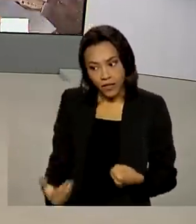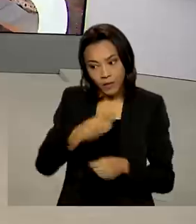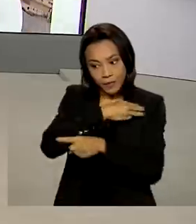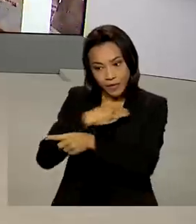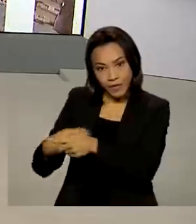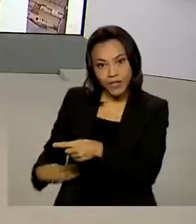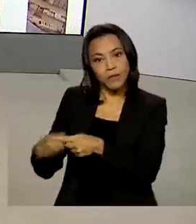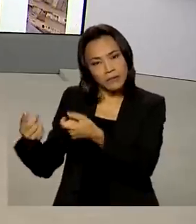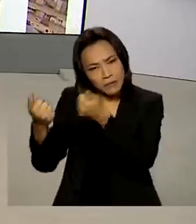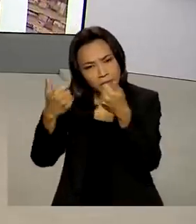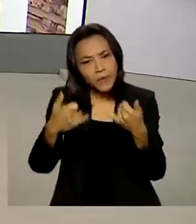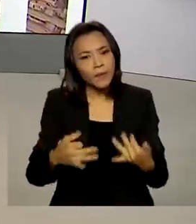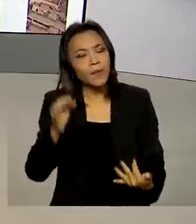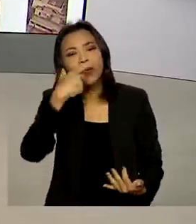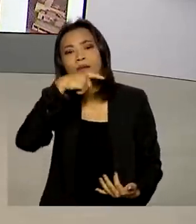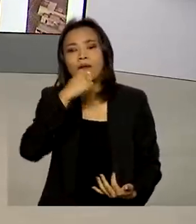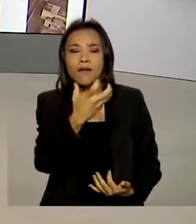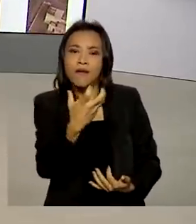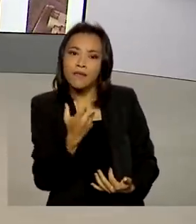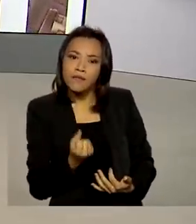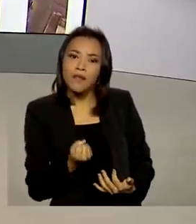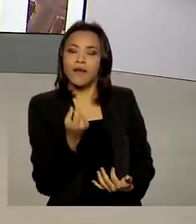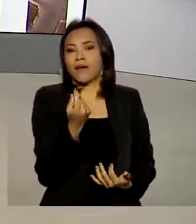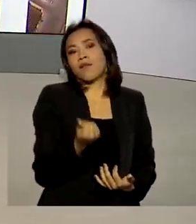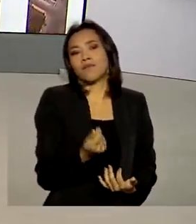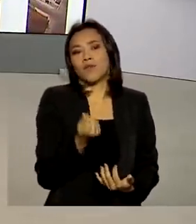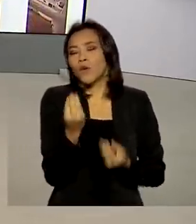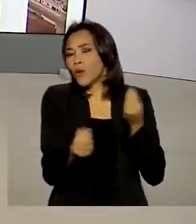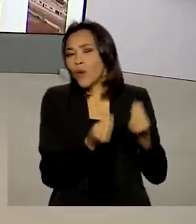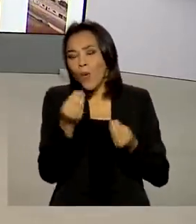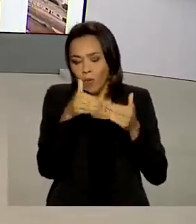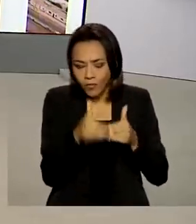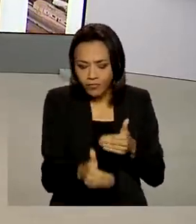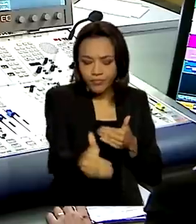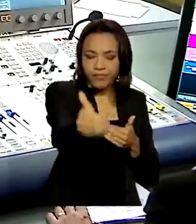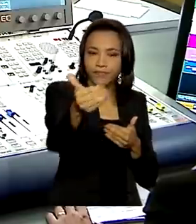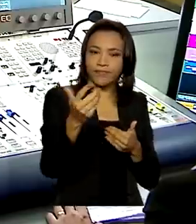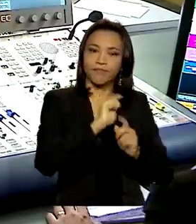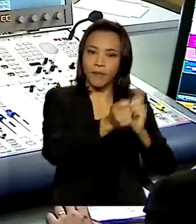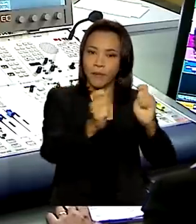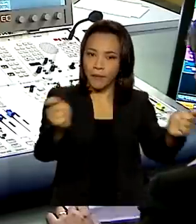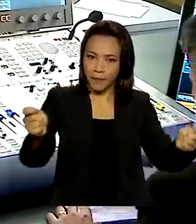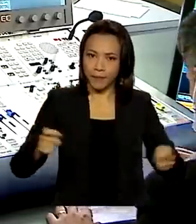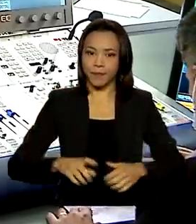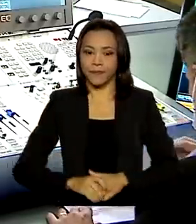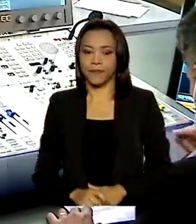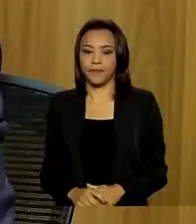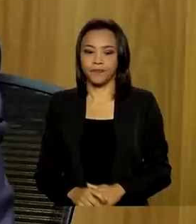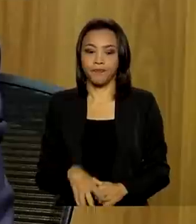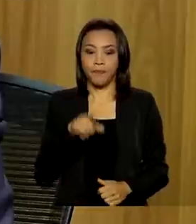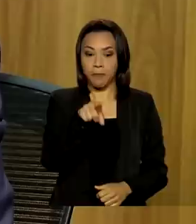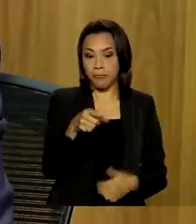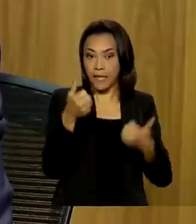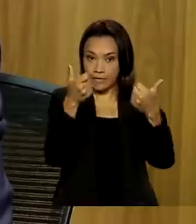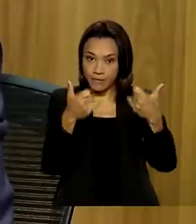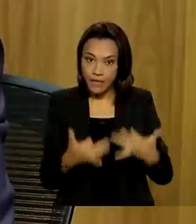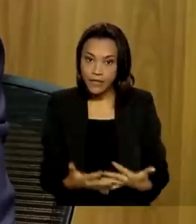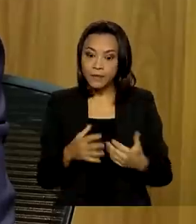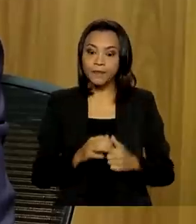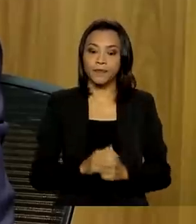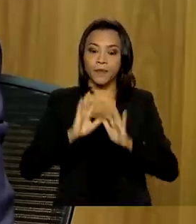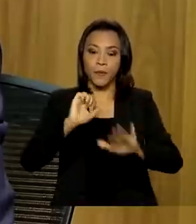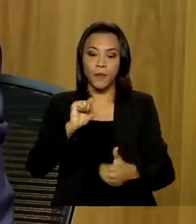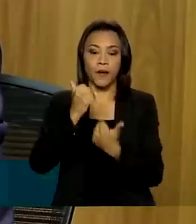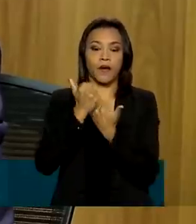Roma, explicou quem vai receber o benefício e como vai funcionar o pagamento. O Auxílio Brasil é o novo programa